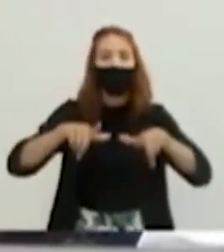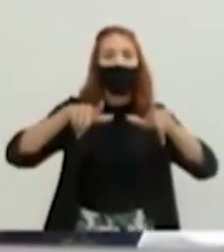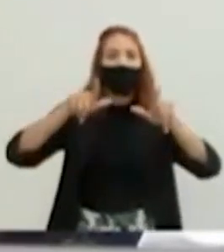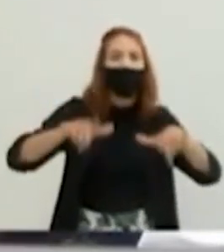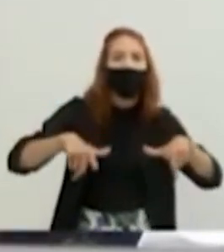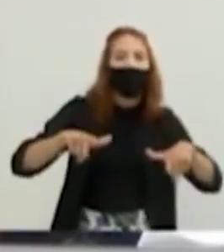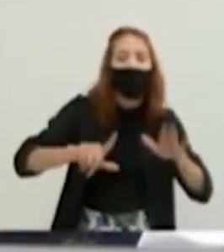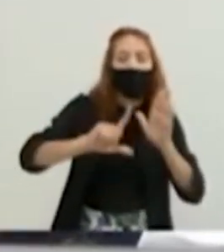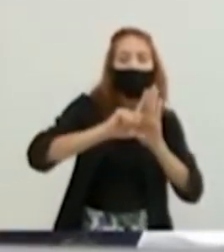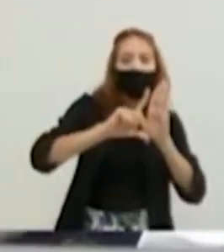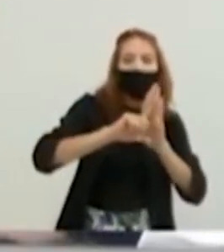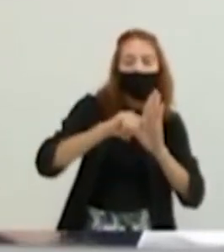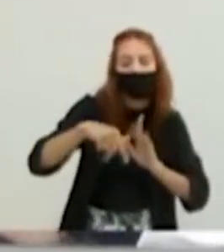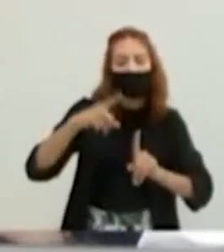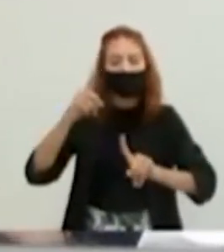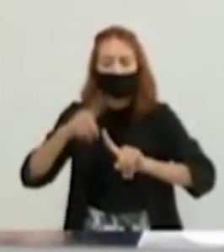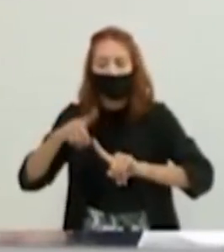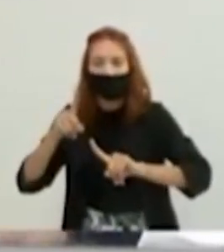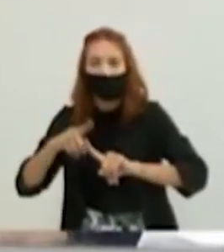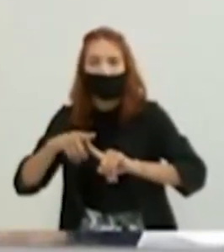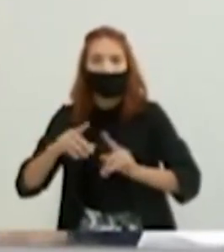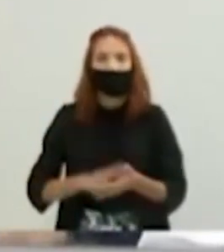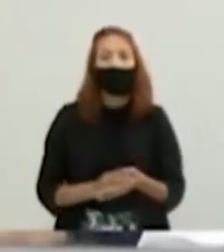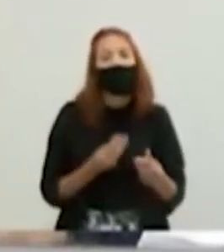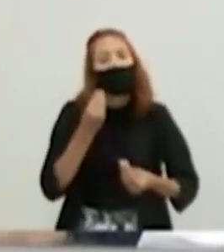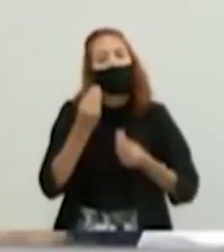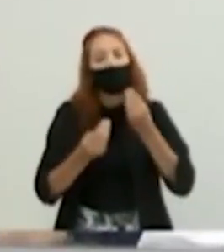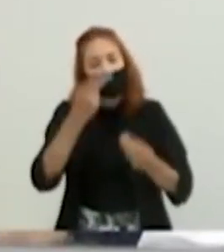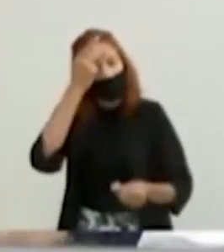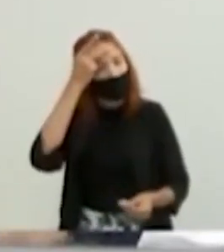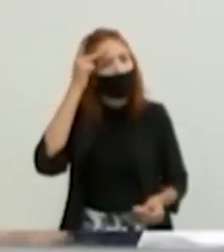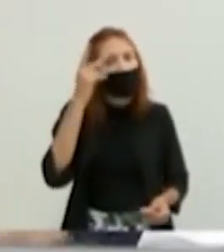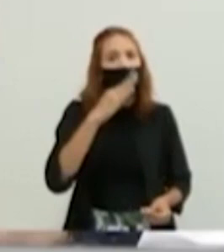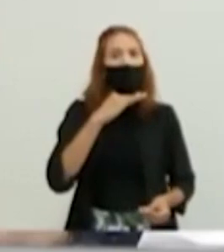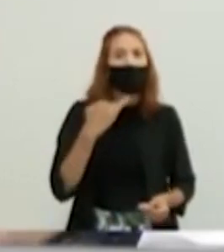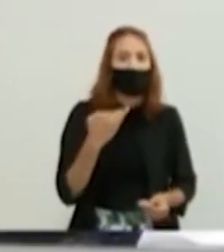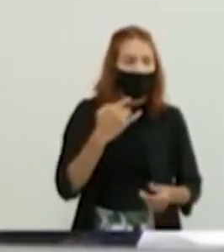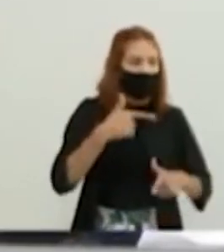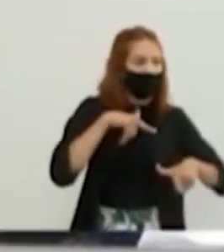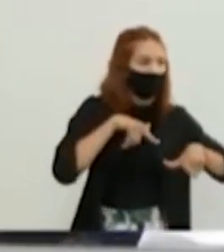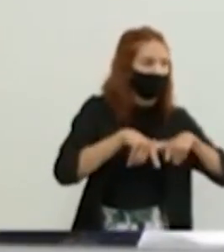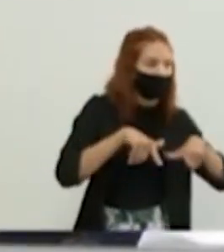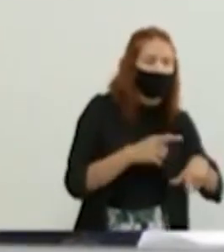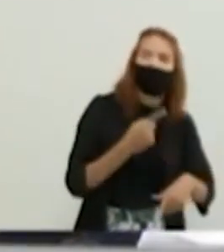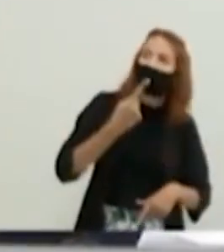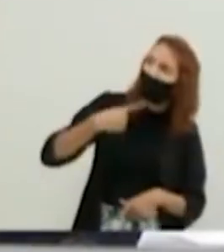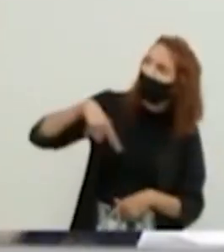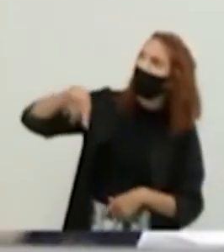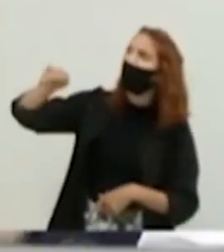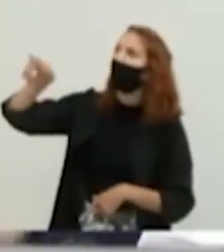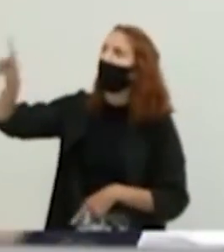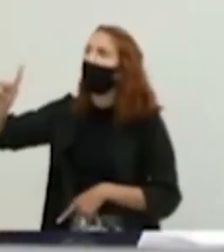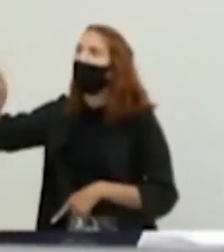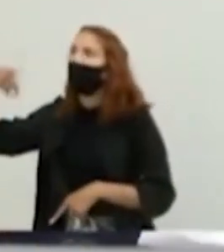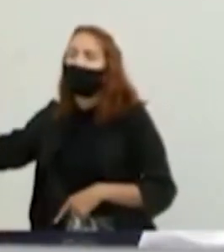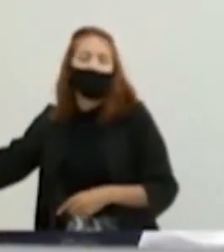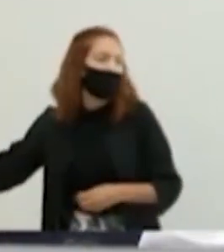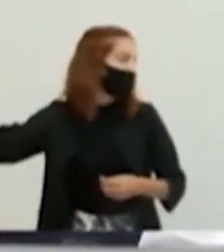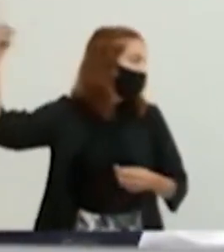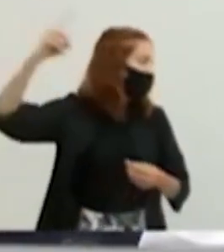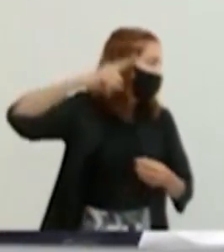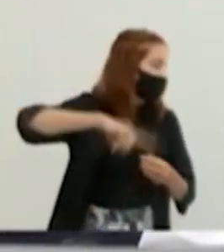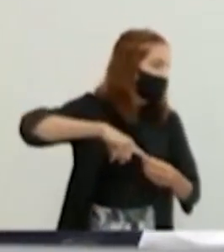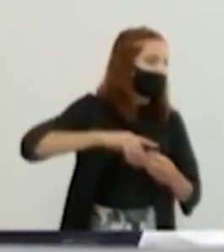os corpos sairão daqui para serem todos prontos dentro do município de Itamaraju. Que